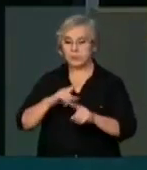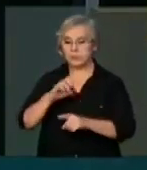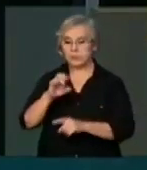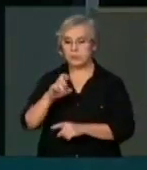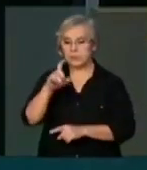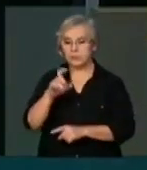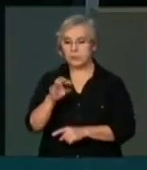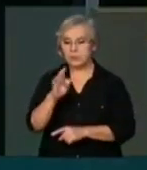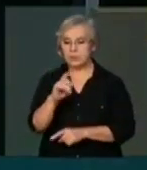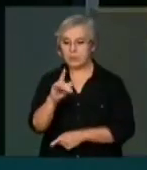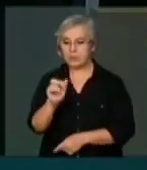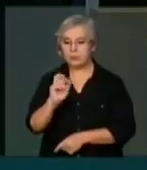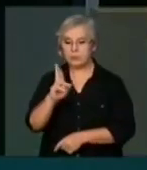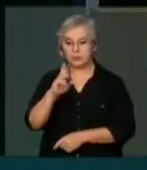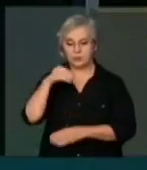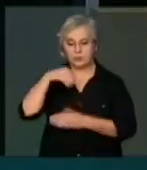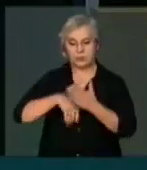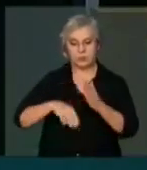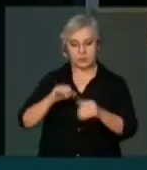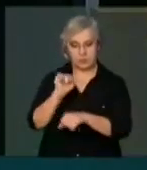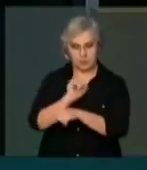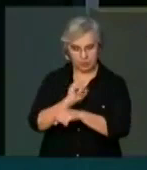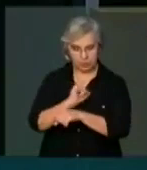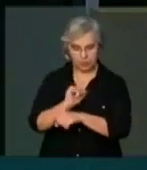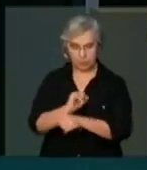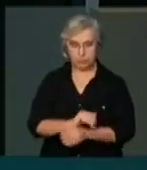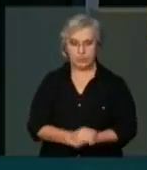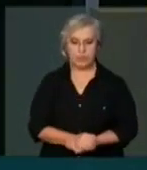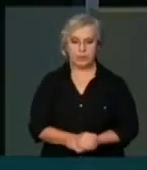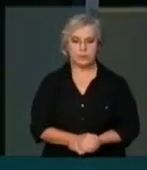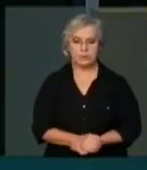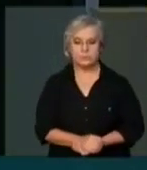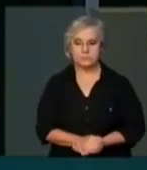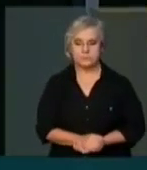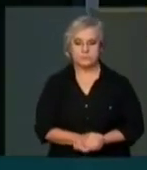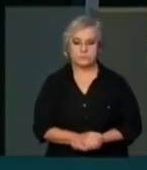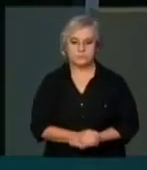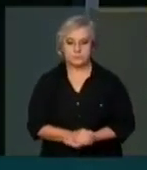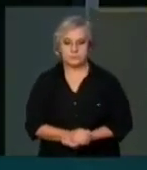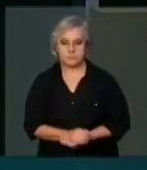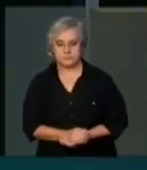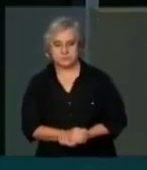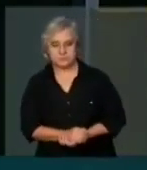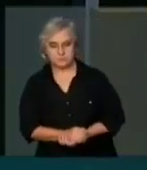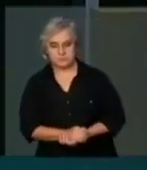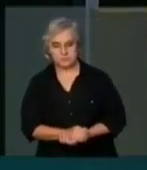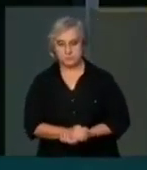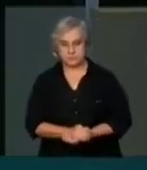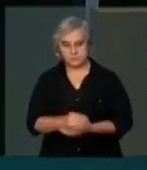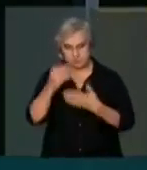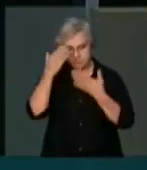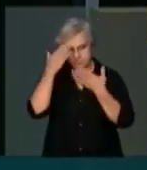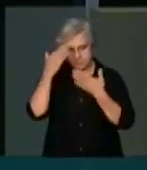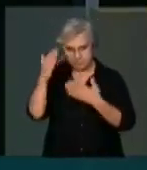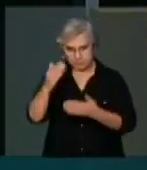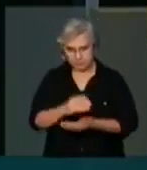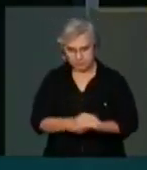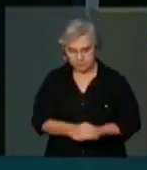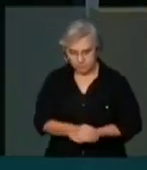adquirir de forma obrigatória o extintor de incêndio nos veículos de passeio. Muito obrigado. Muito bem,